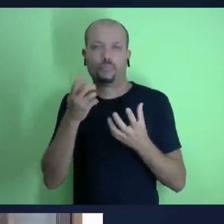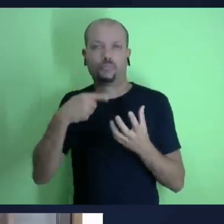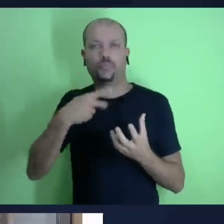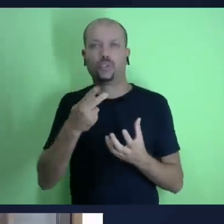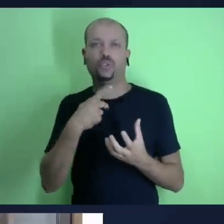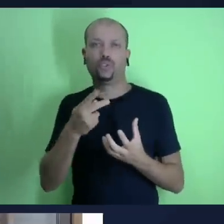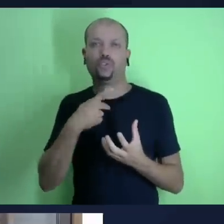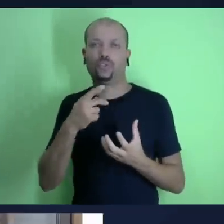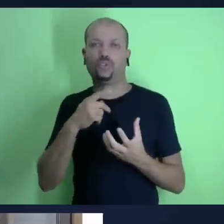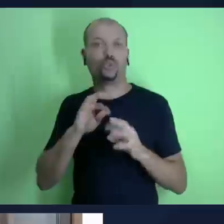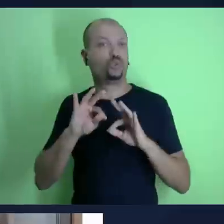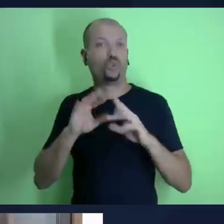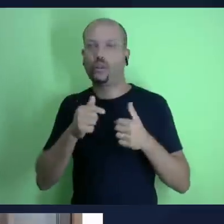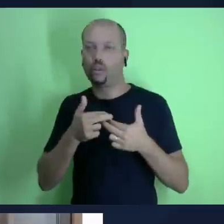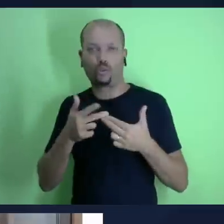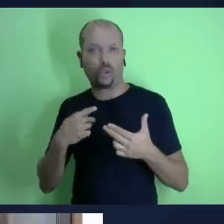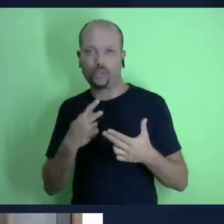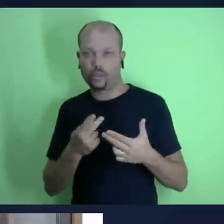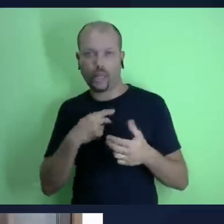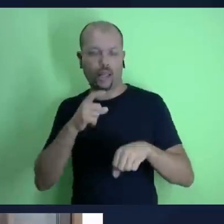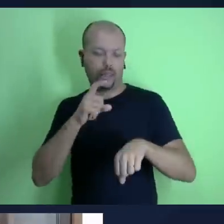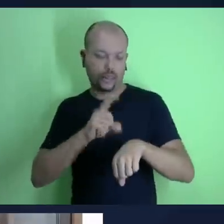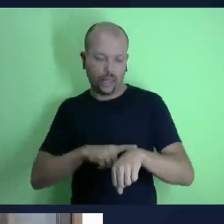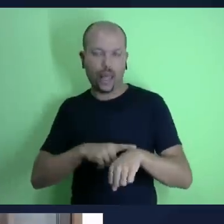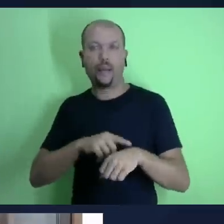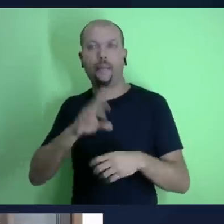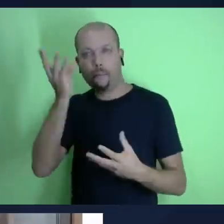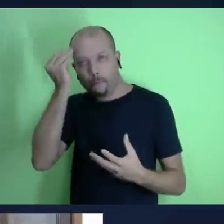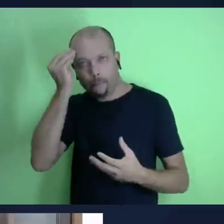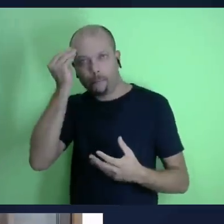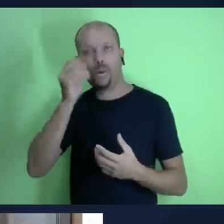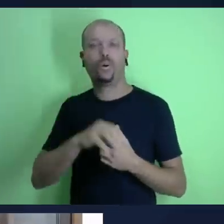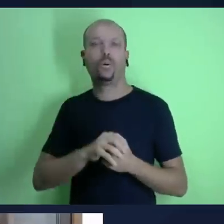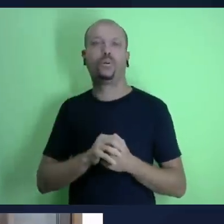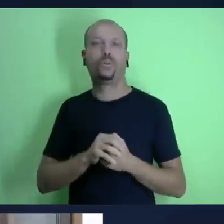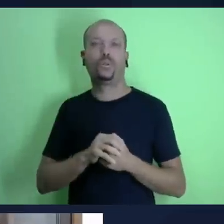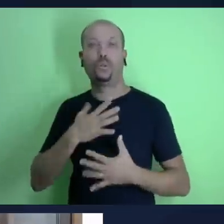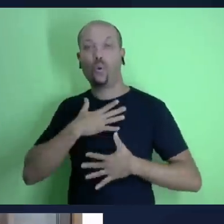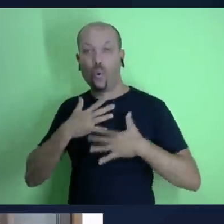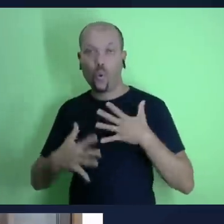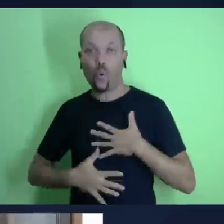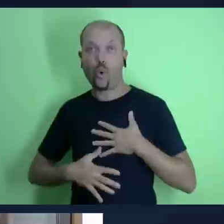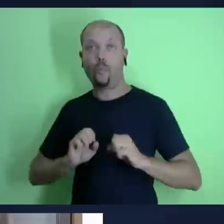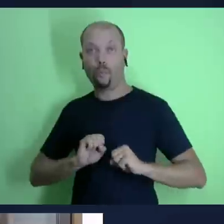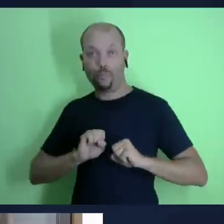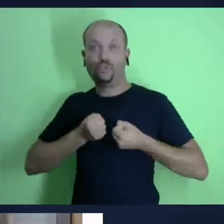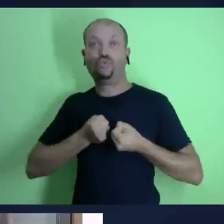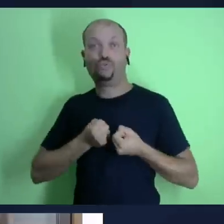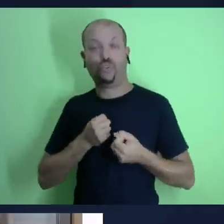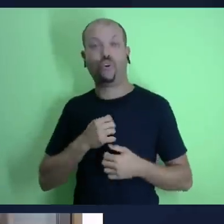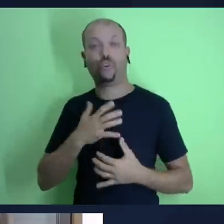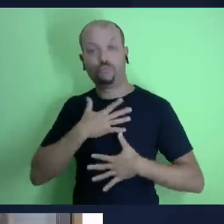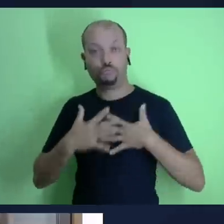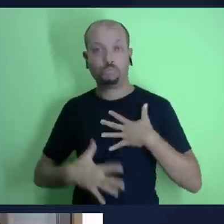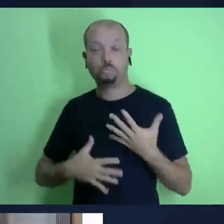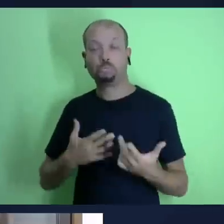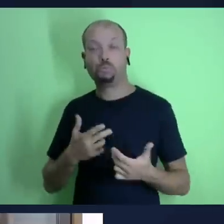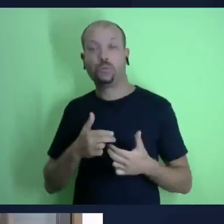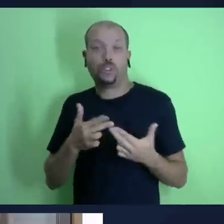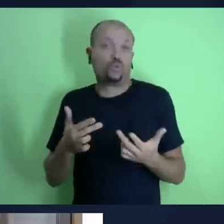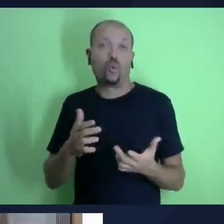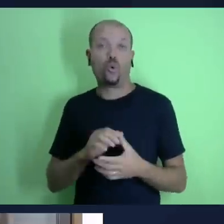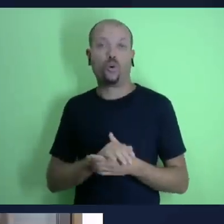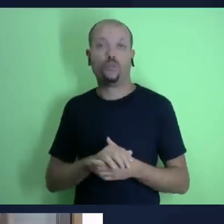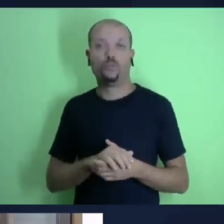tesouro e qual depósito pastor é Mateus capítulo 6 de 1921 conforme você mencionou